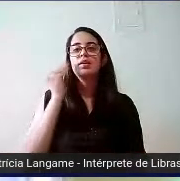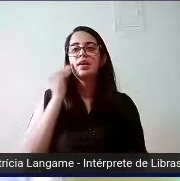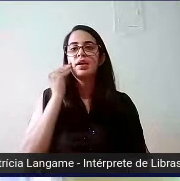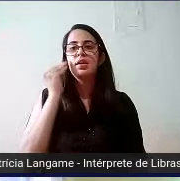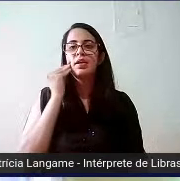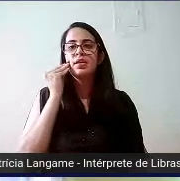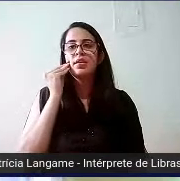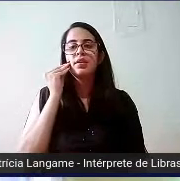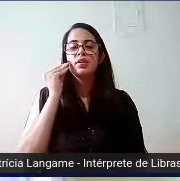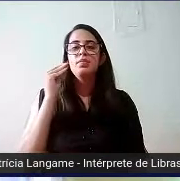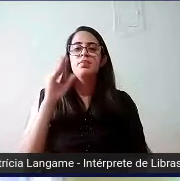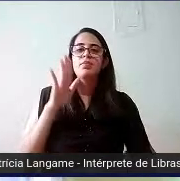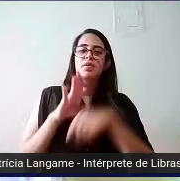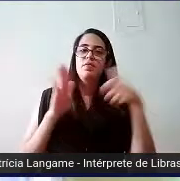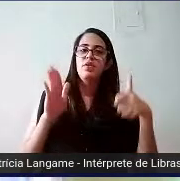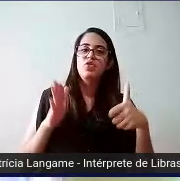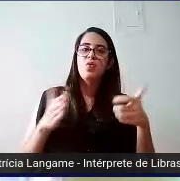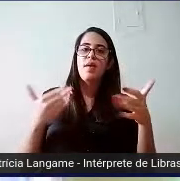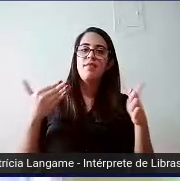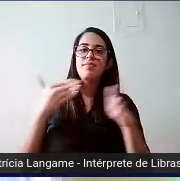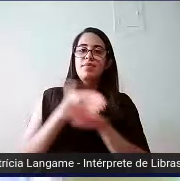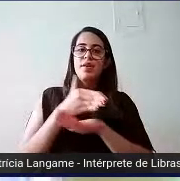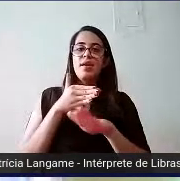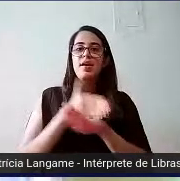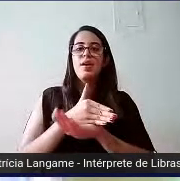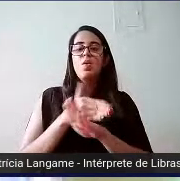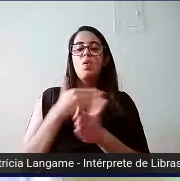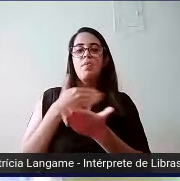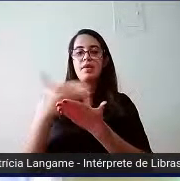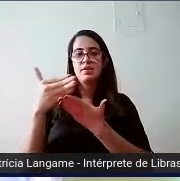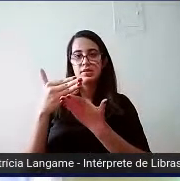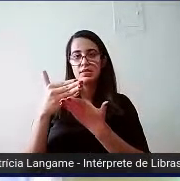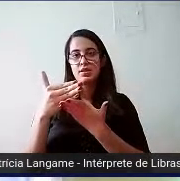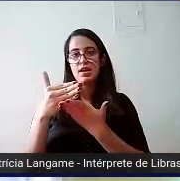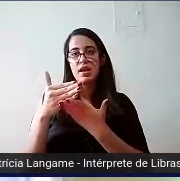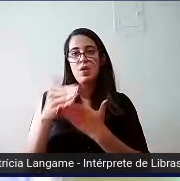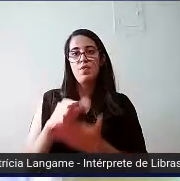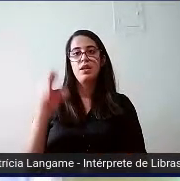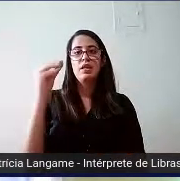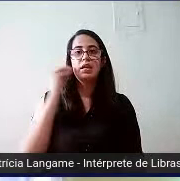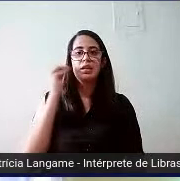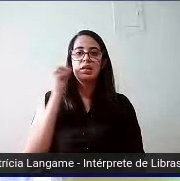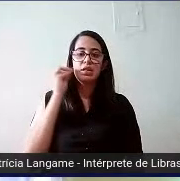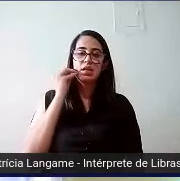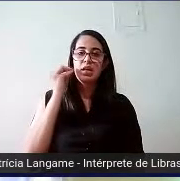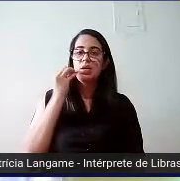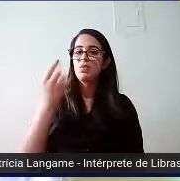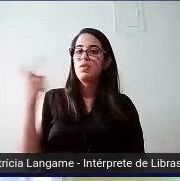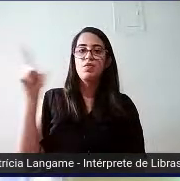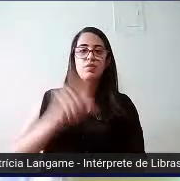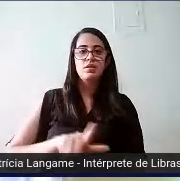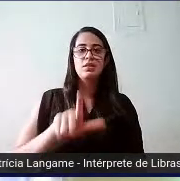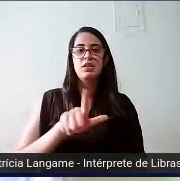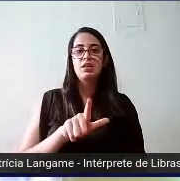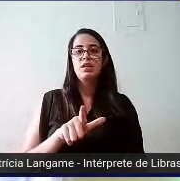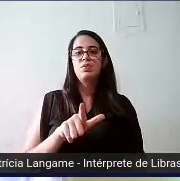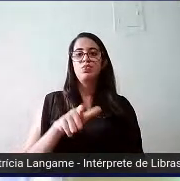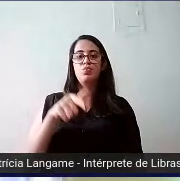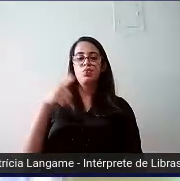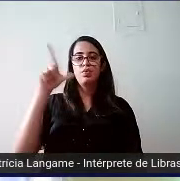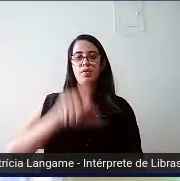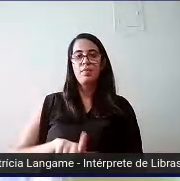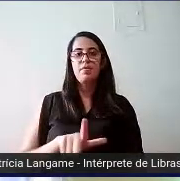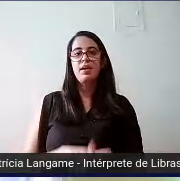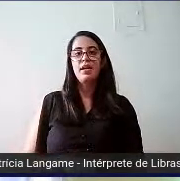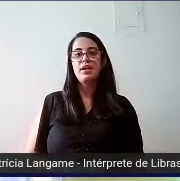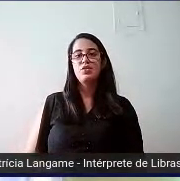primeira vez que eu acessei o TalkBack, eu comecei a mexer e quando eu fui tentar desativar, eu não estava conseguindo acessar o menu novamente, pedi